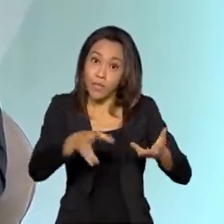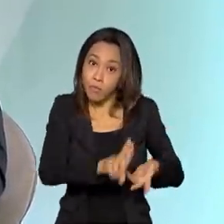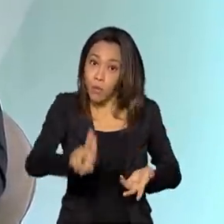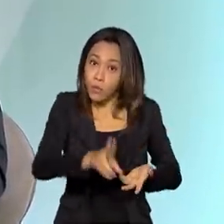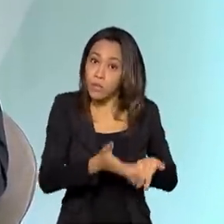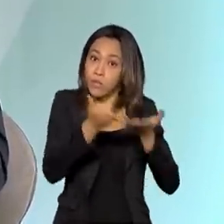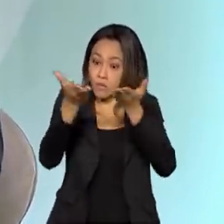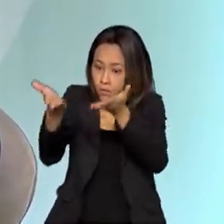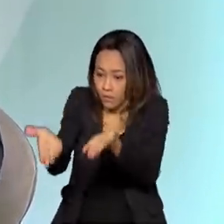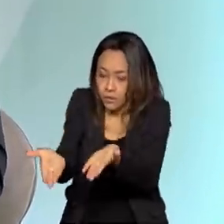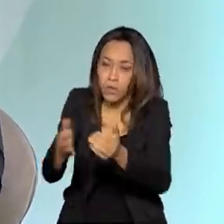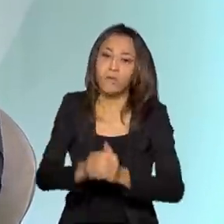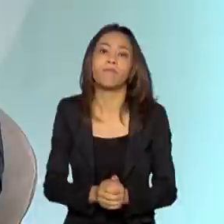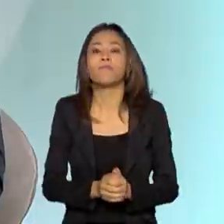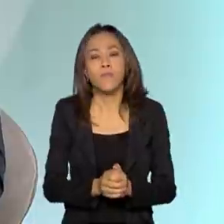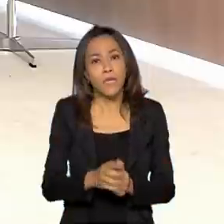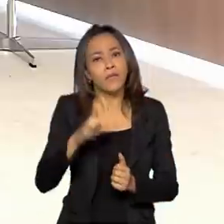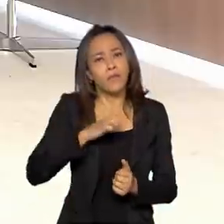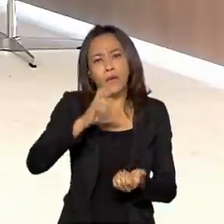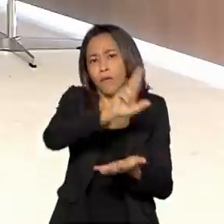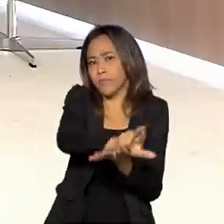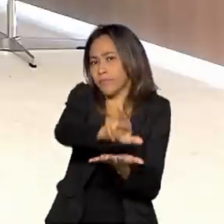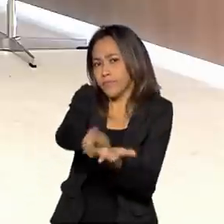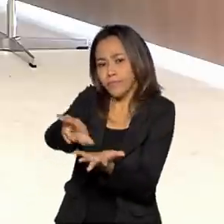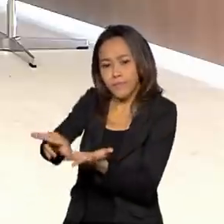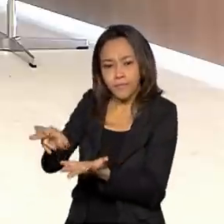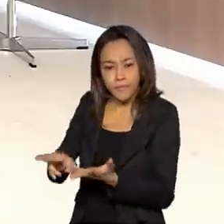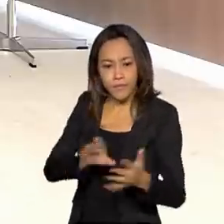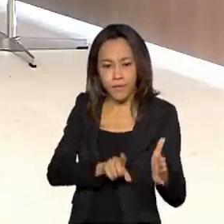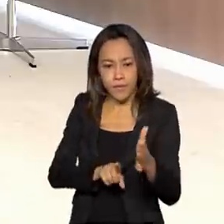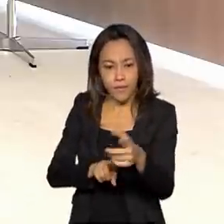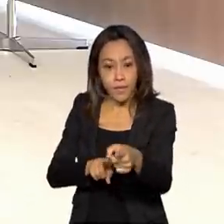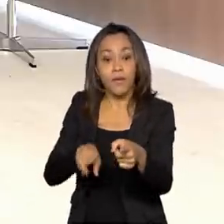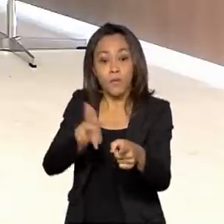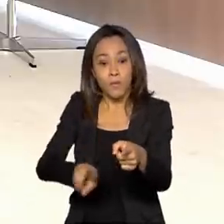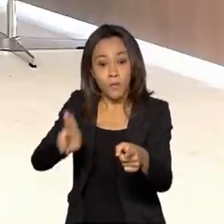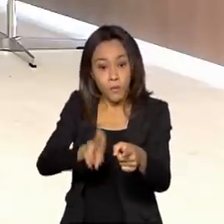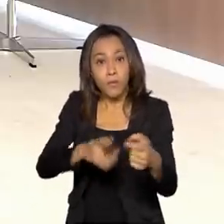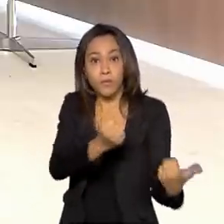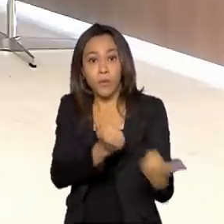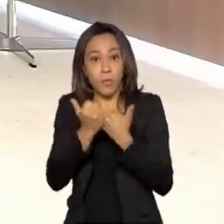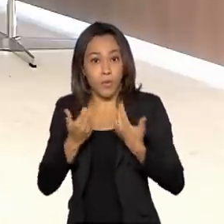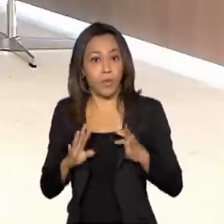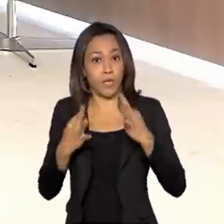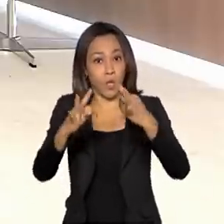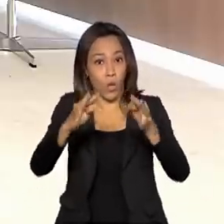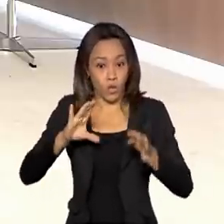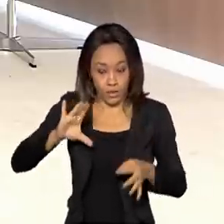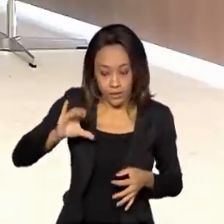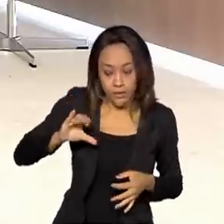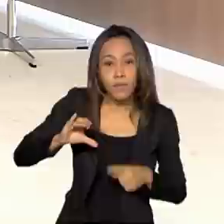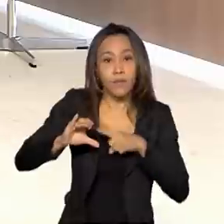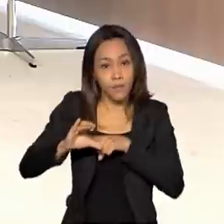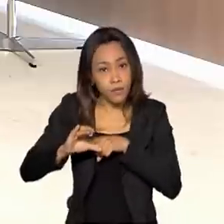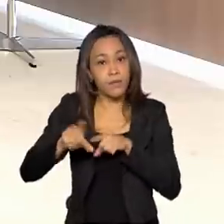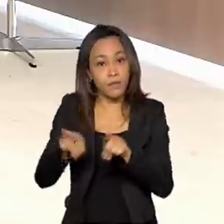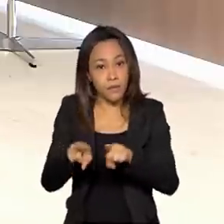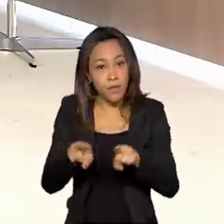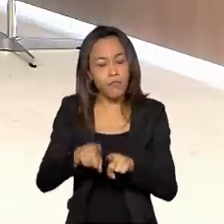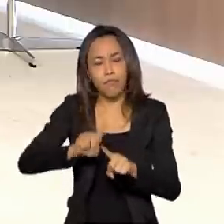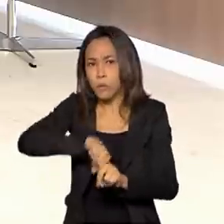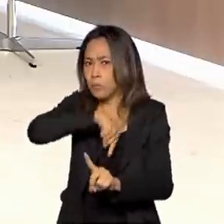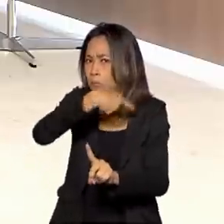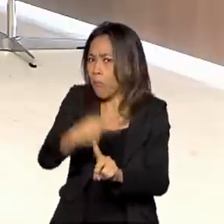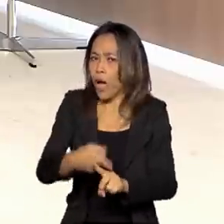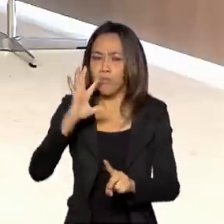produção. Então, há uma miríade de possibilidades. científico tecnológico. Perfeito. O próprio desenvolvimento científico tecnológico vai contar cada vez